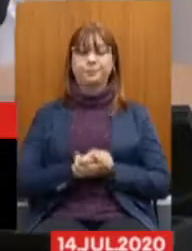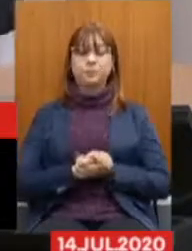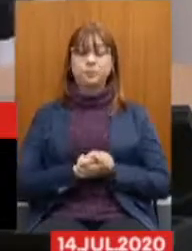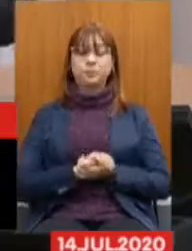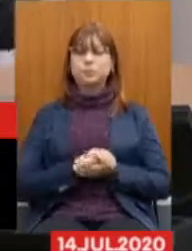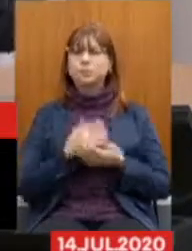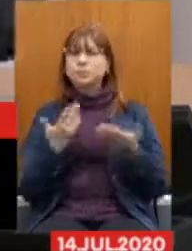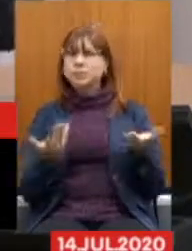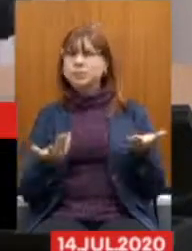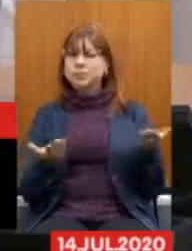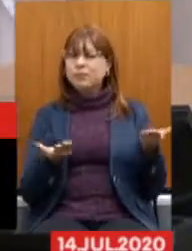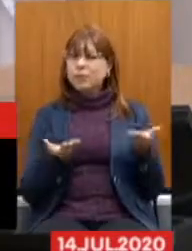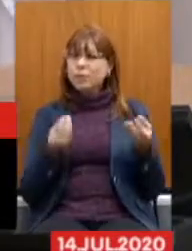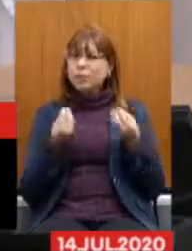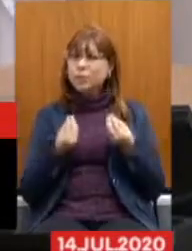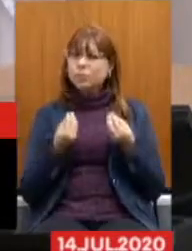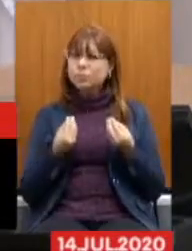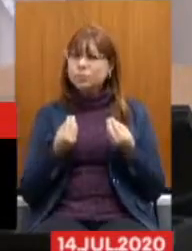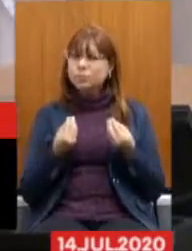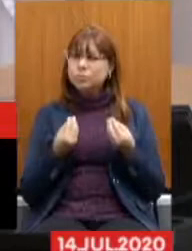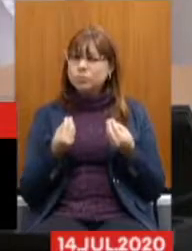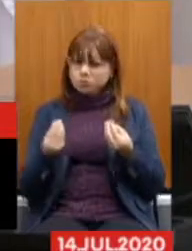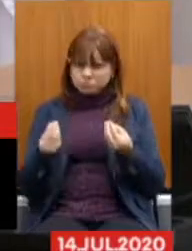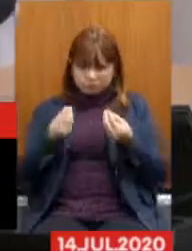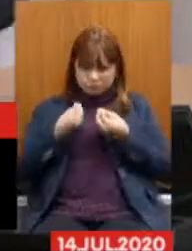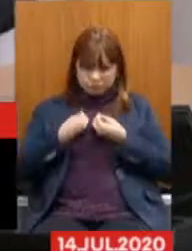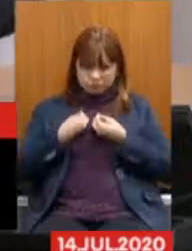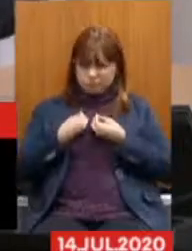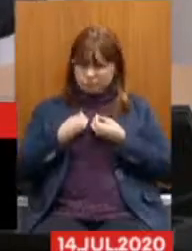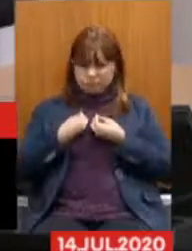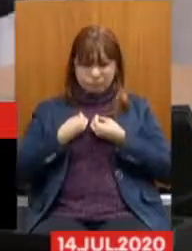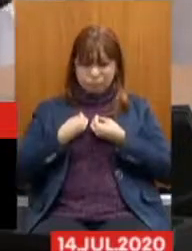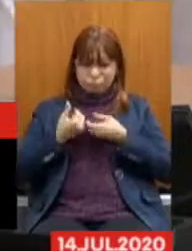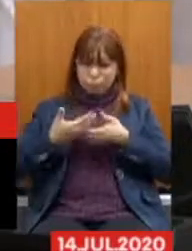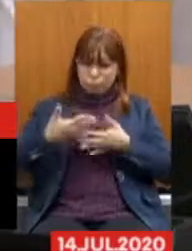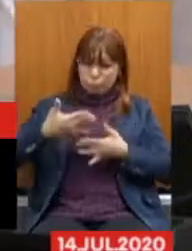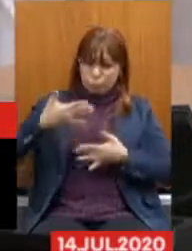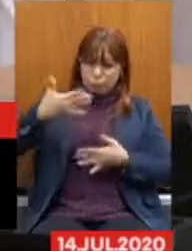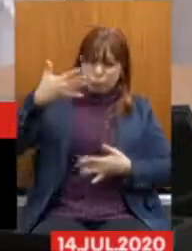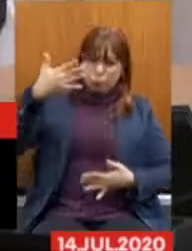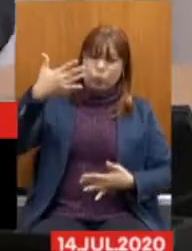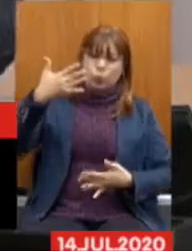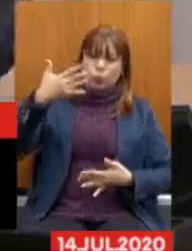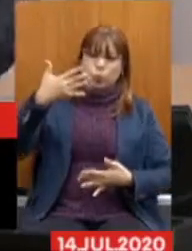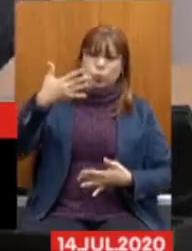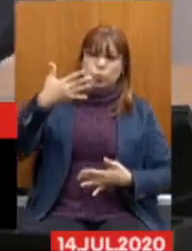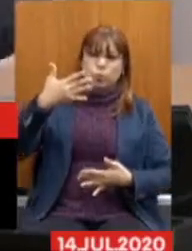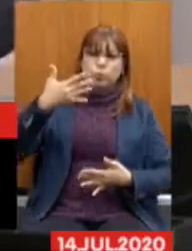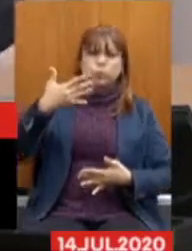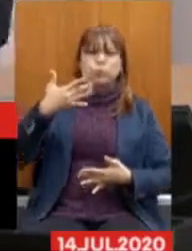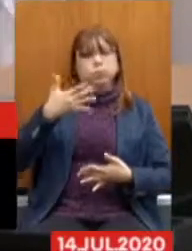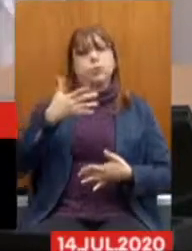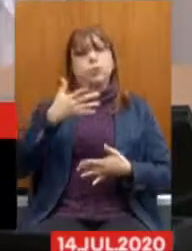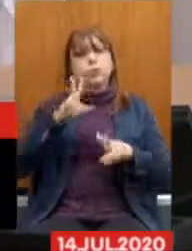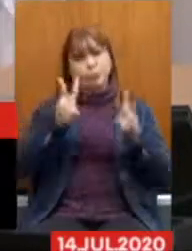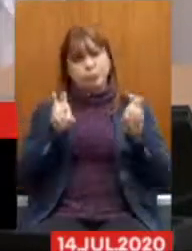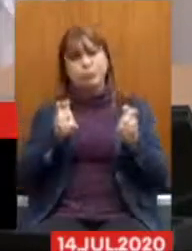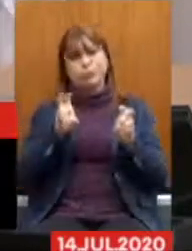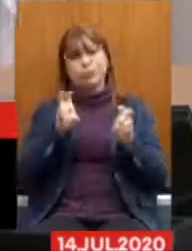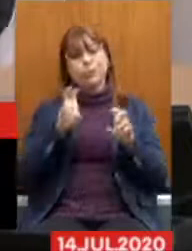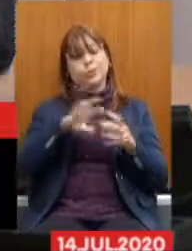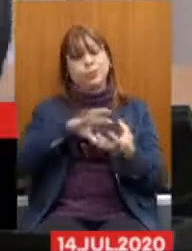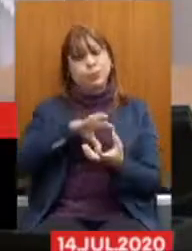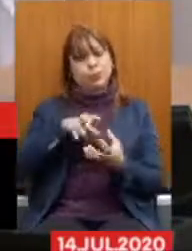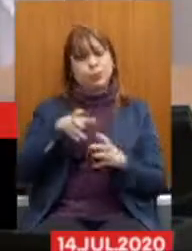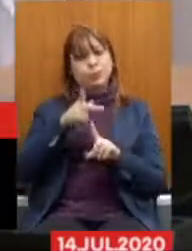como é que nós vamos receber um pacote tanto da reforma da Previdência, fazendo